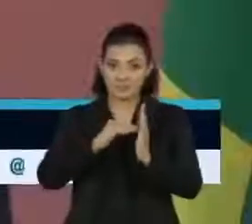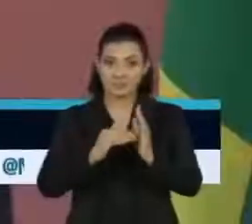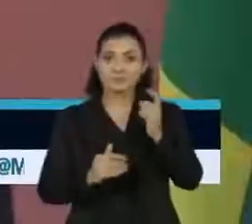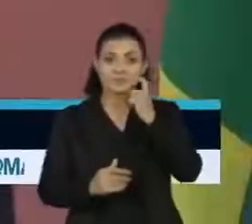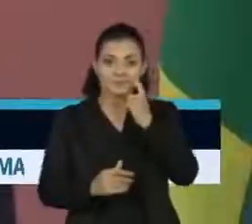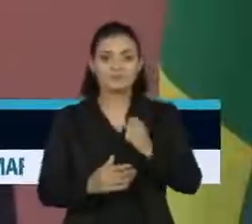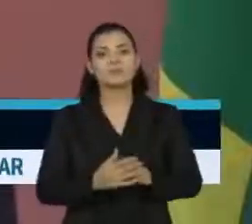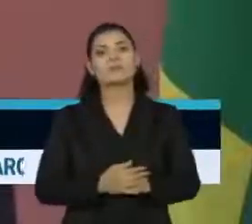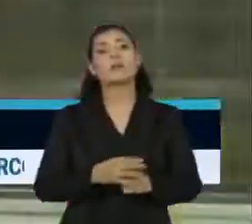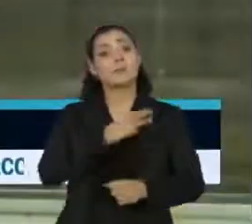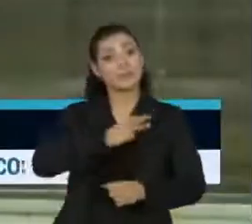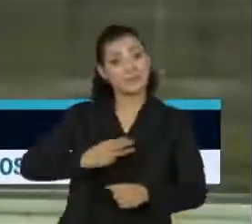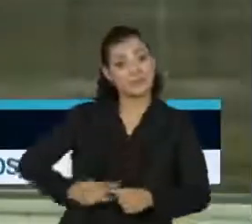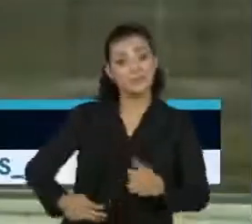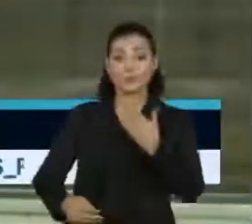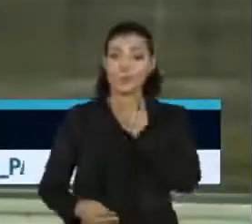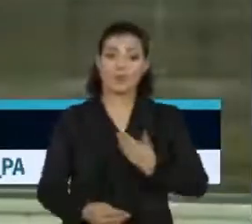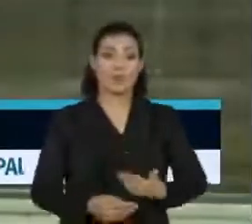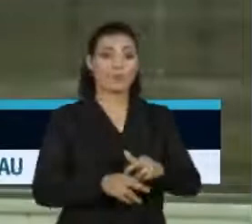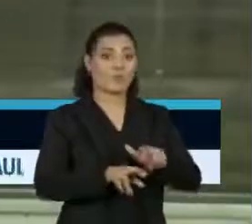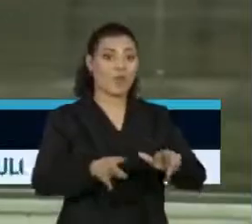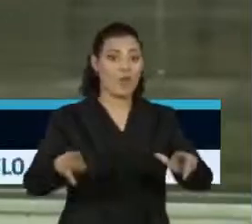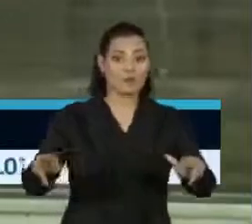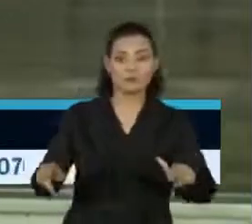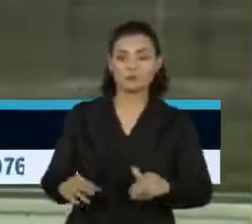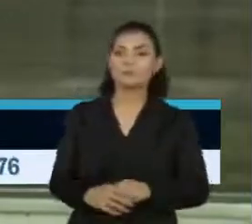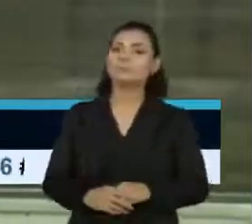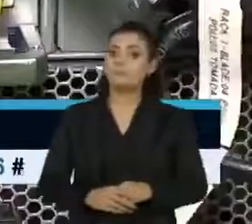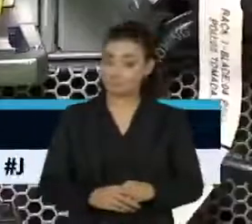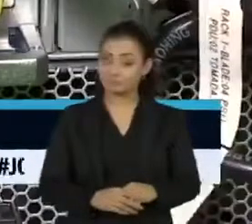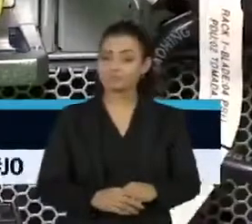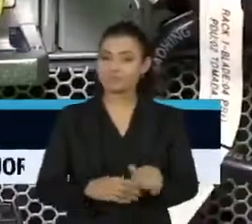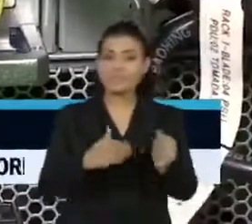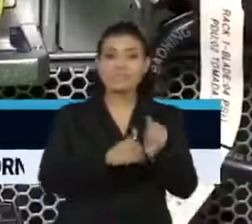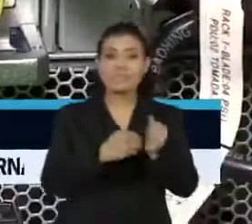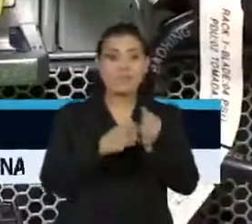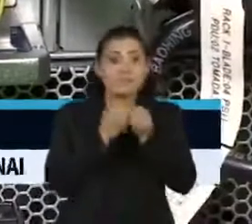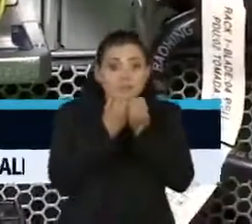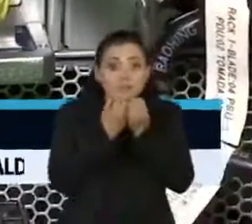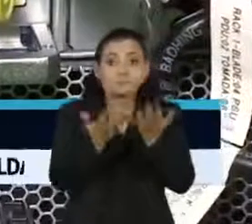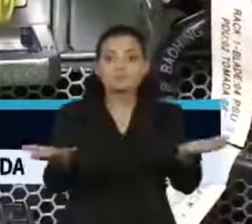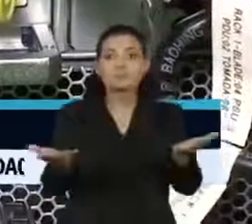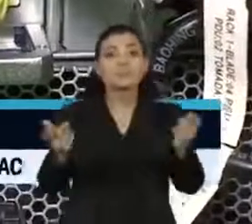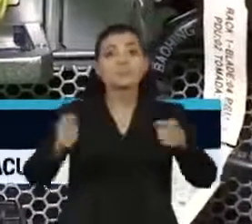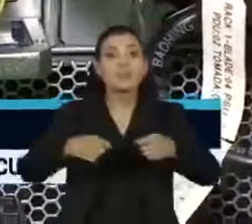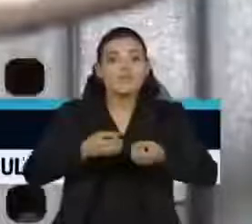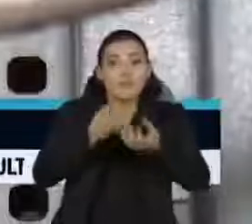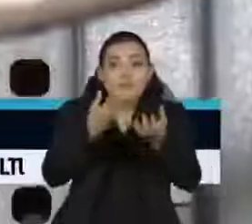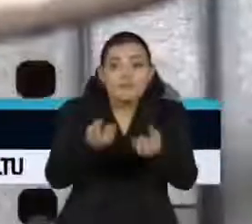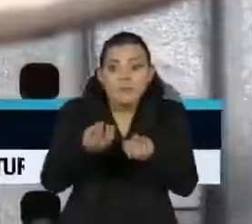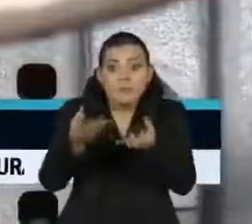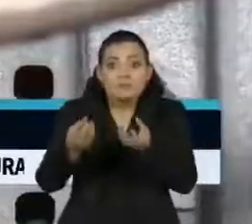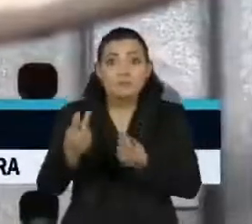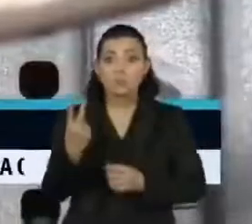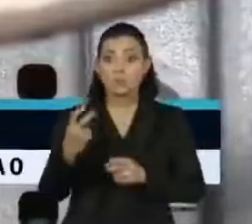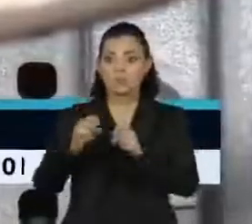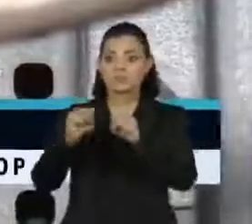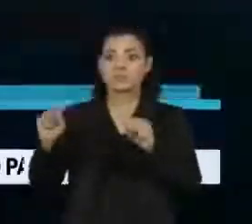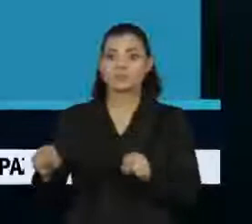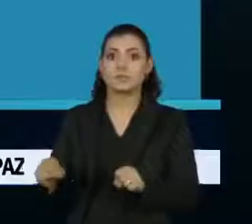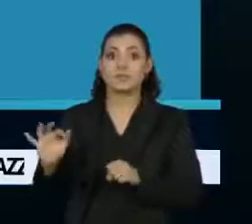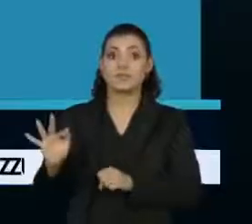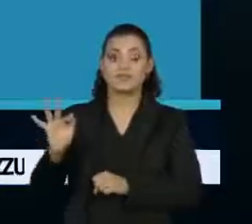ministros de Estado e governadores. Com as senhas expostas, era possível acessar os registros de dois sistemas